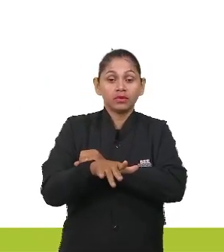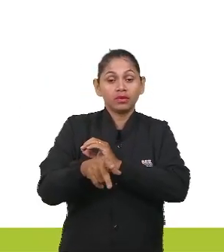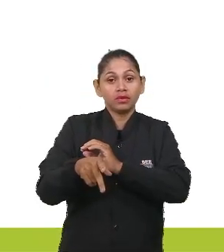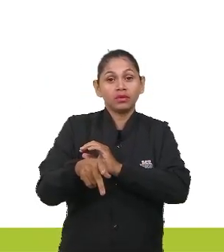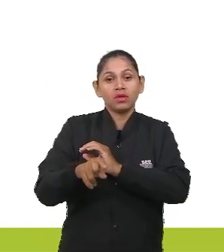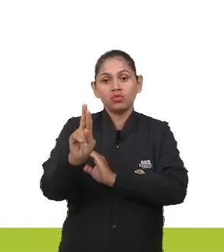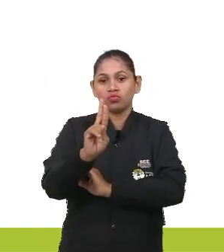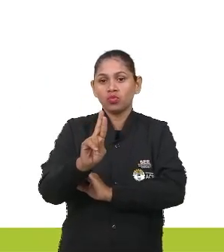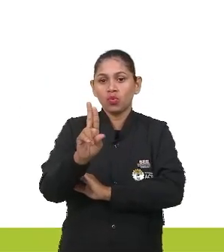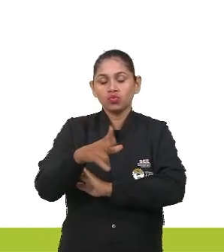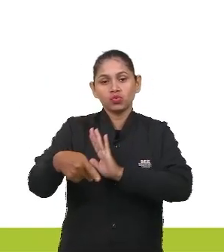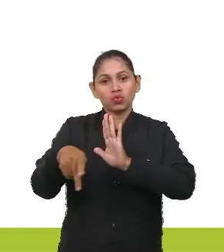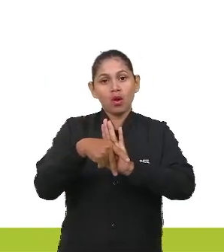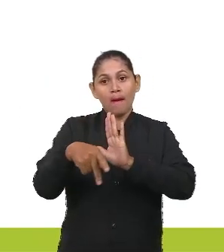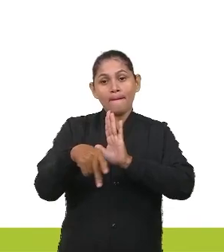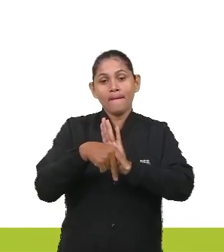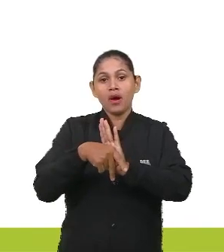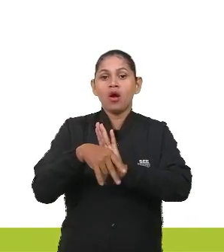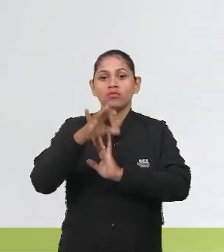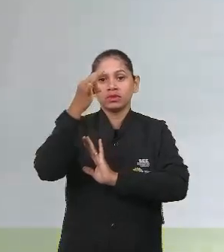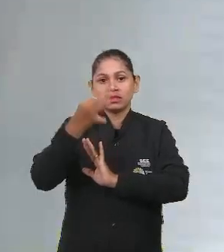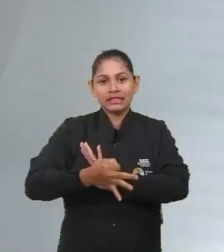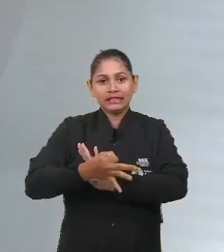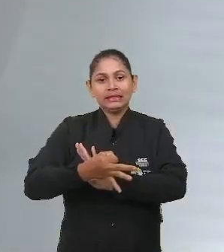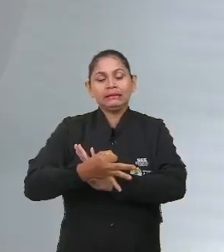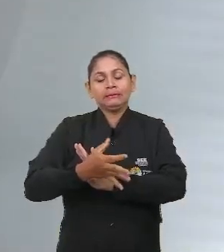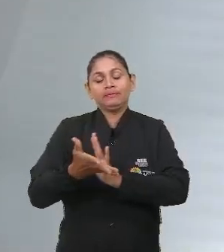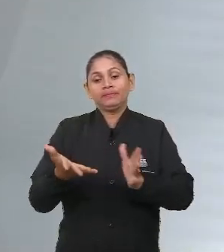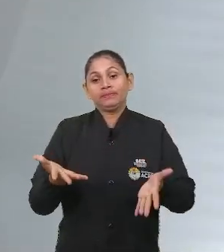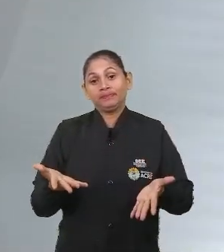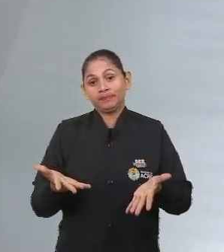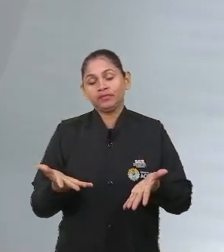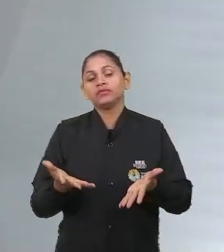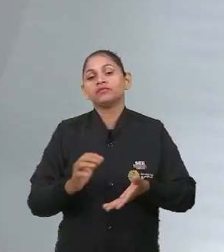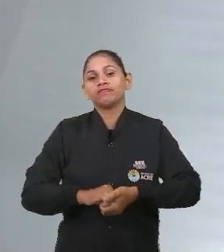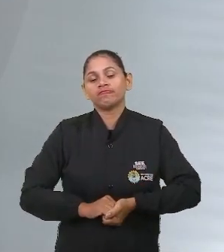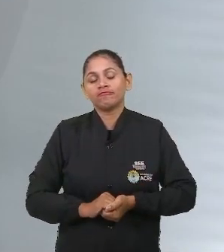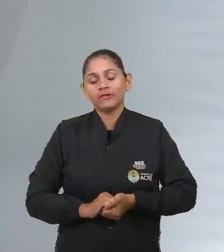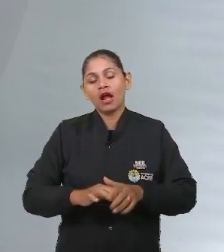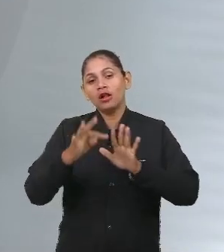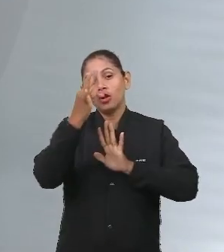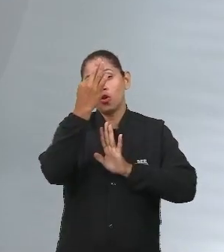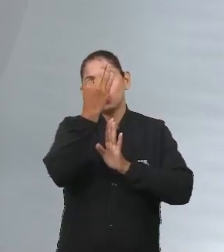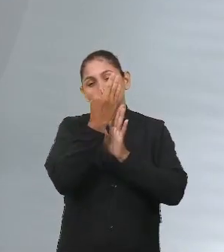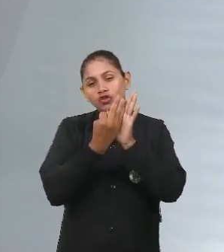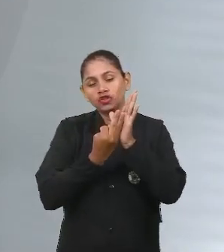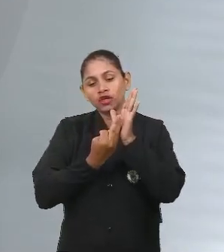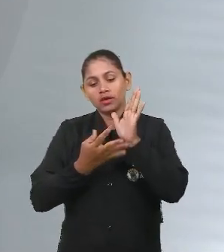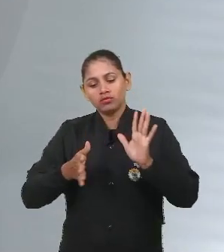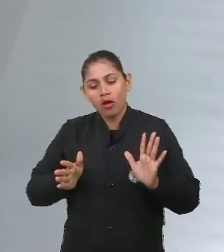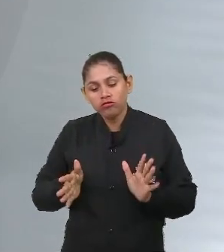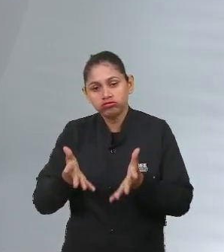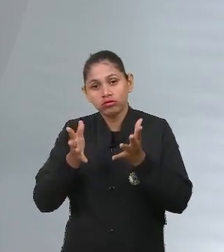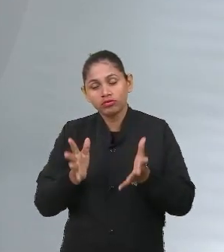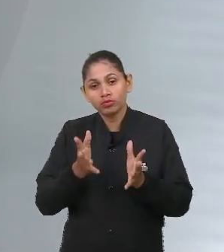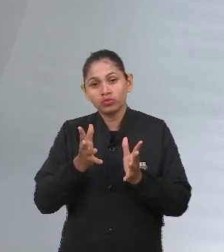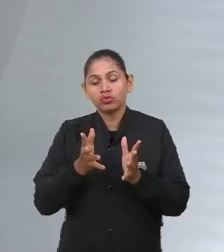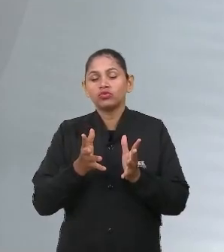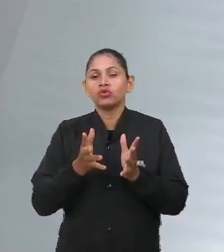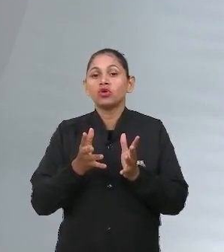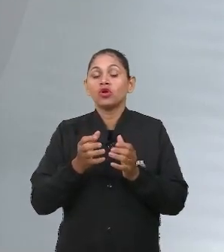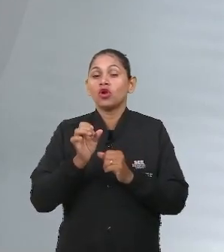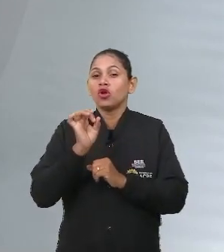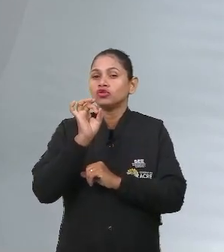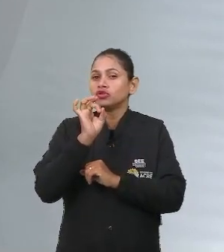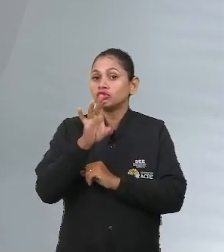os textos motivadores, gente, lá no dia do Enem não é para você copiar. Os textos motivadores, ele é para abrir